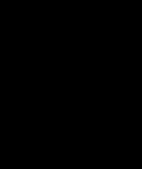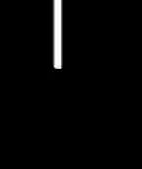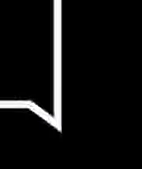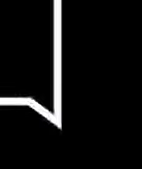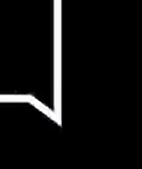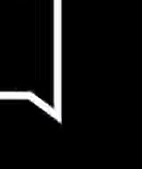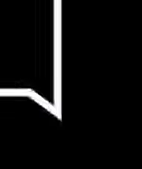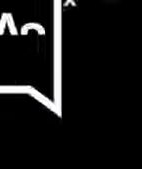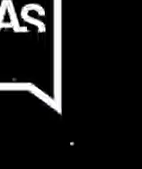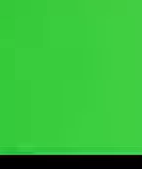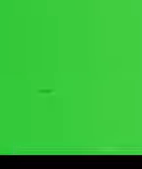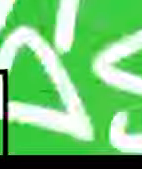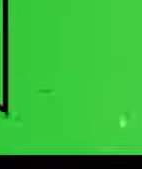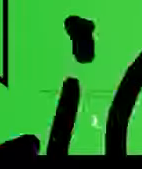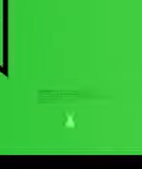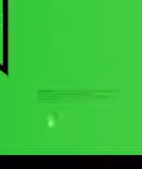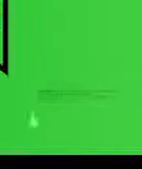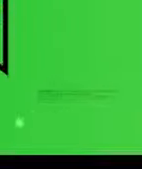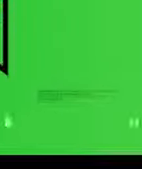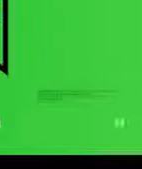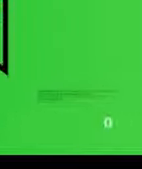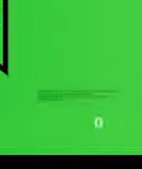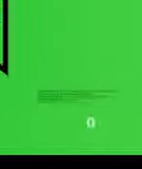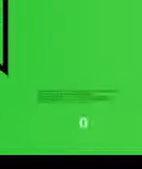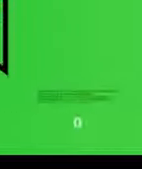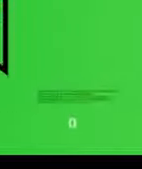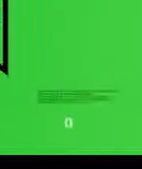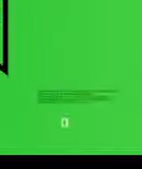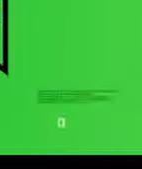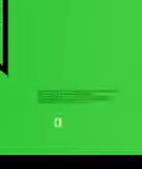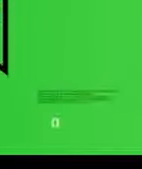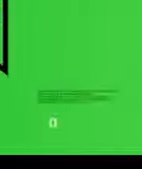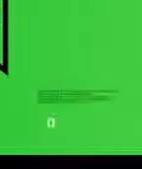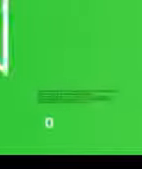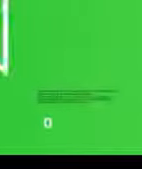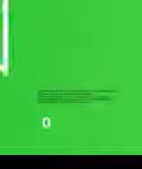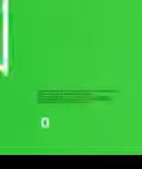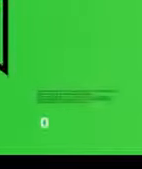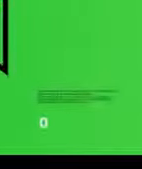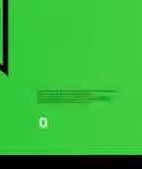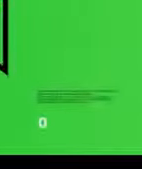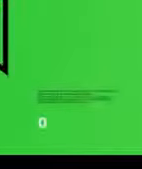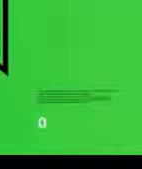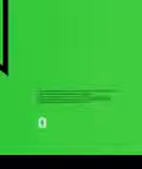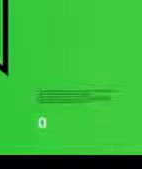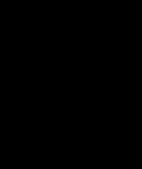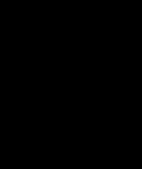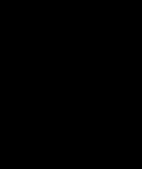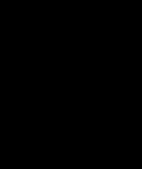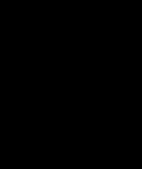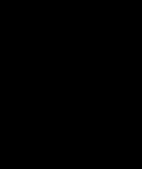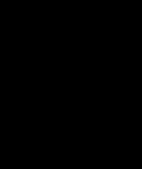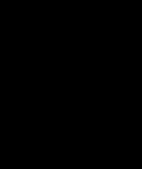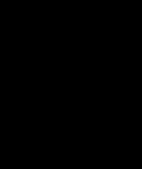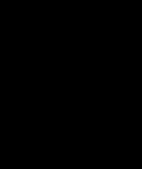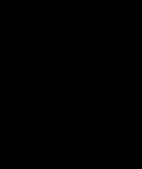Legenda Zanotto Legenda Zanotto Legenda Zanotto